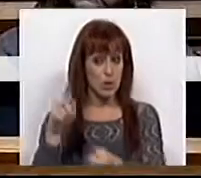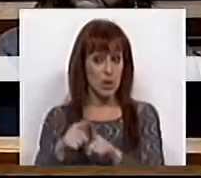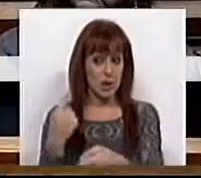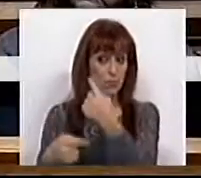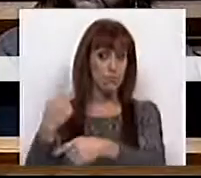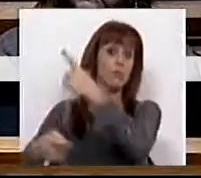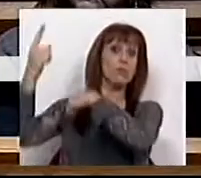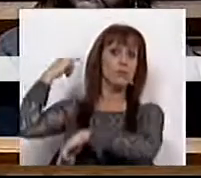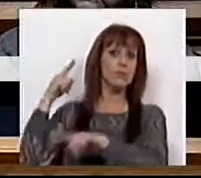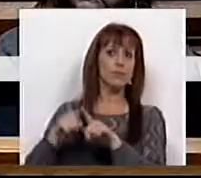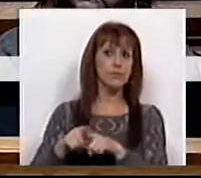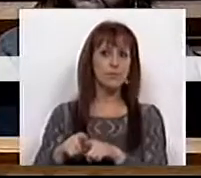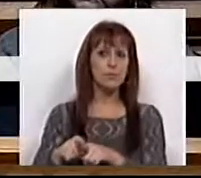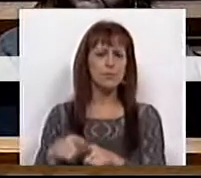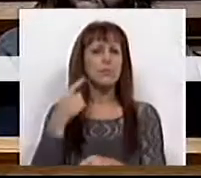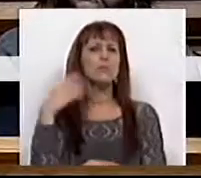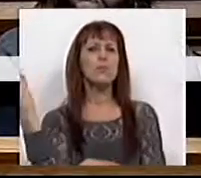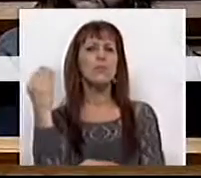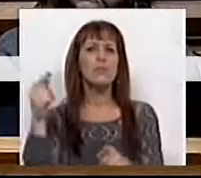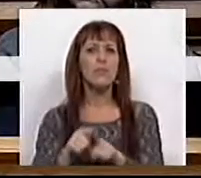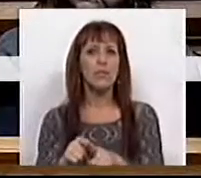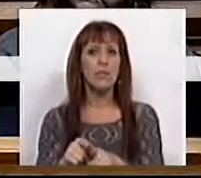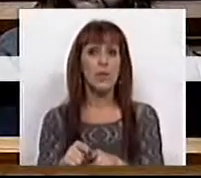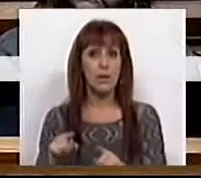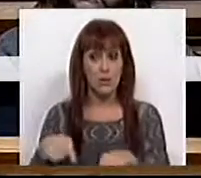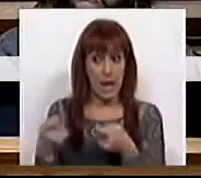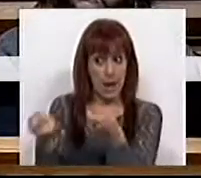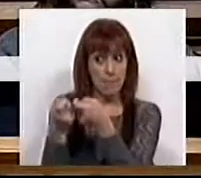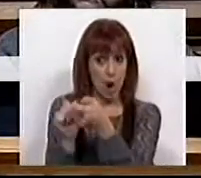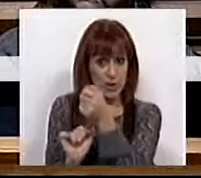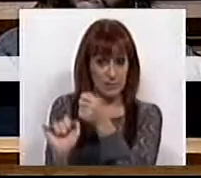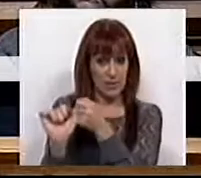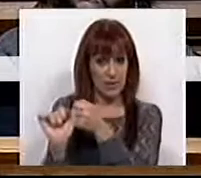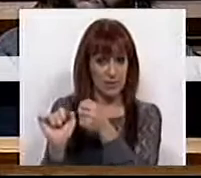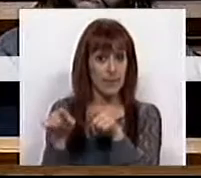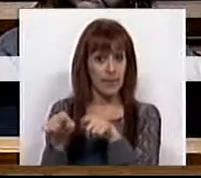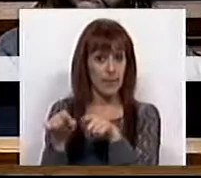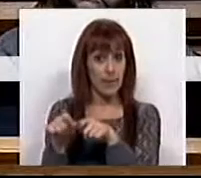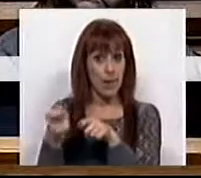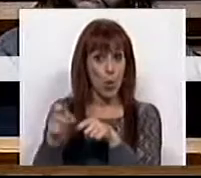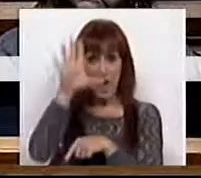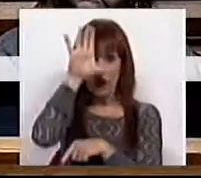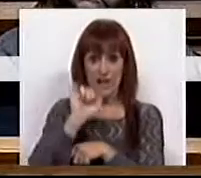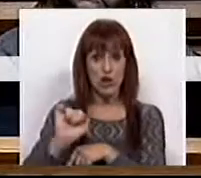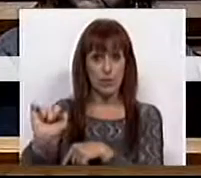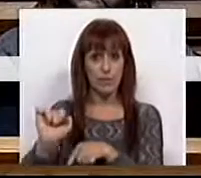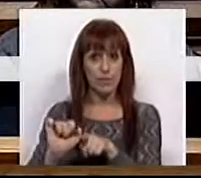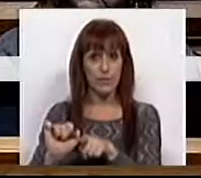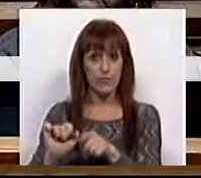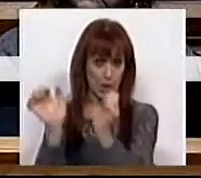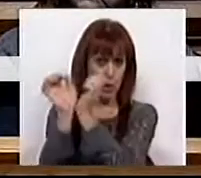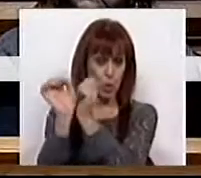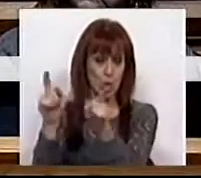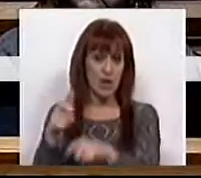ontem ontem, de um conhecido e próximo ex-ministro da